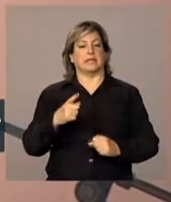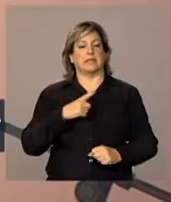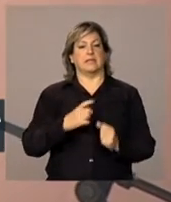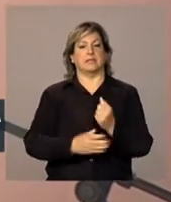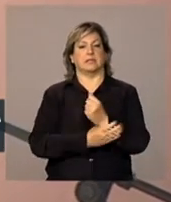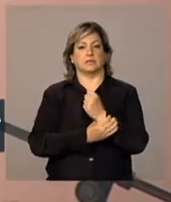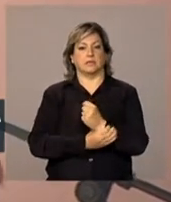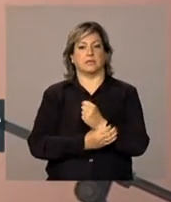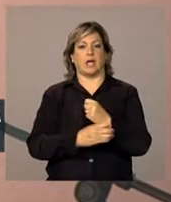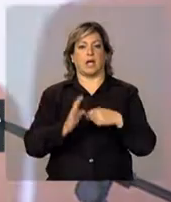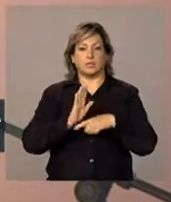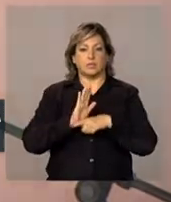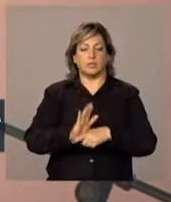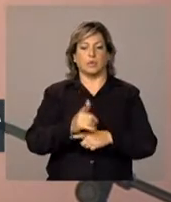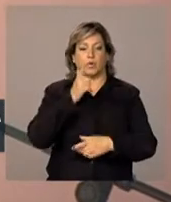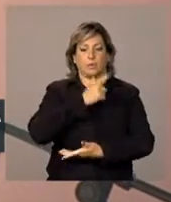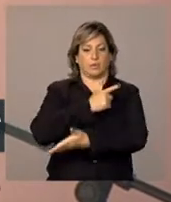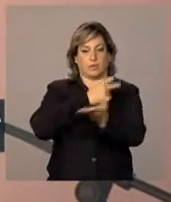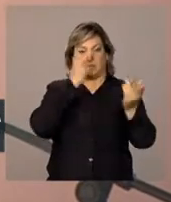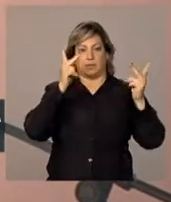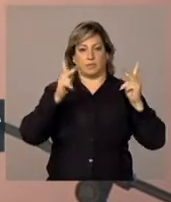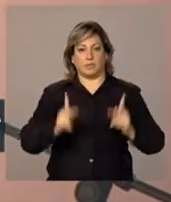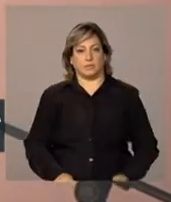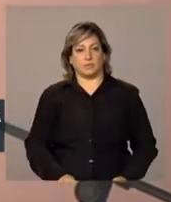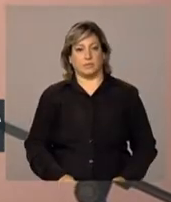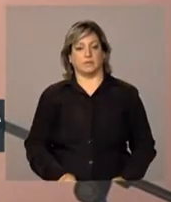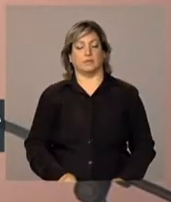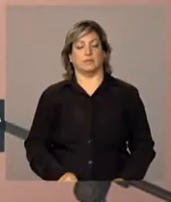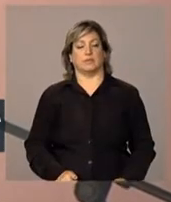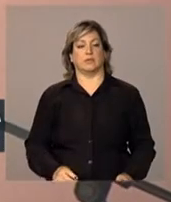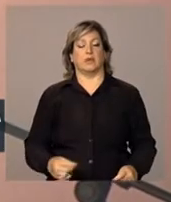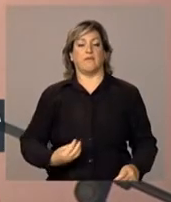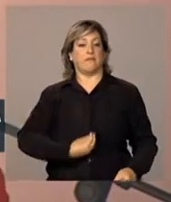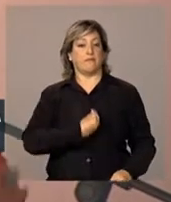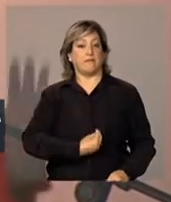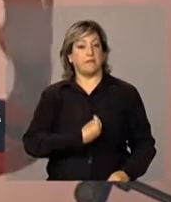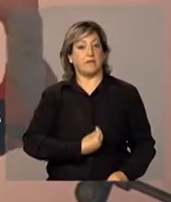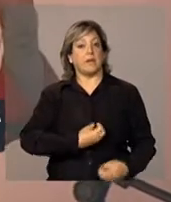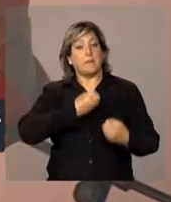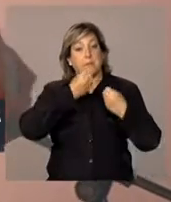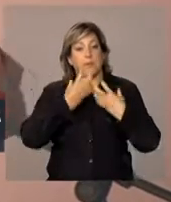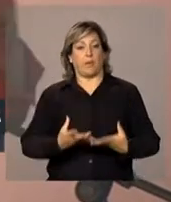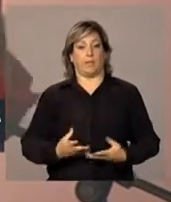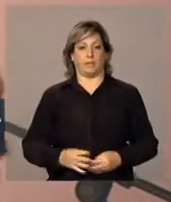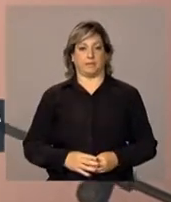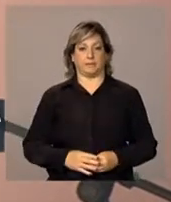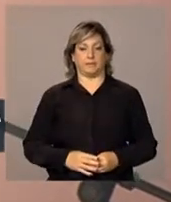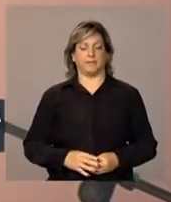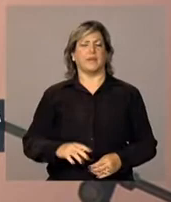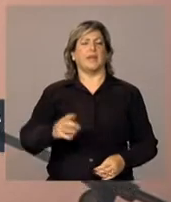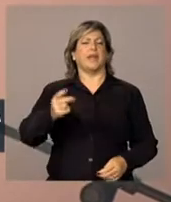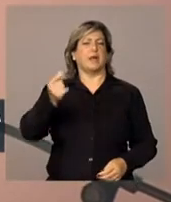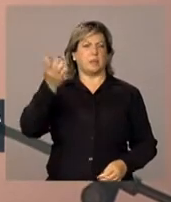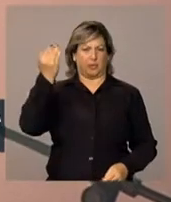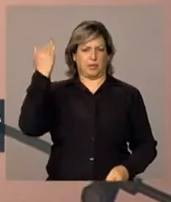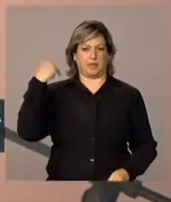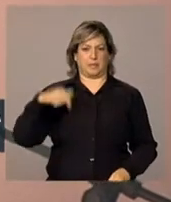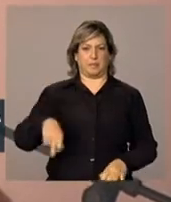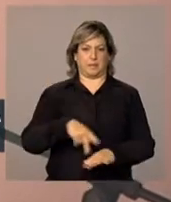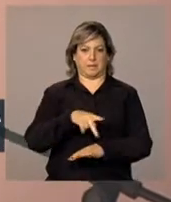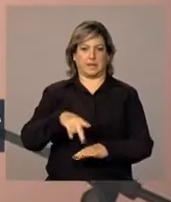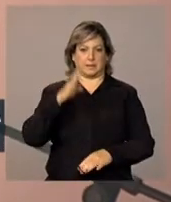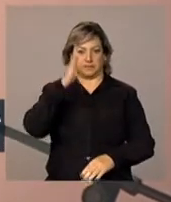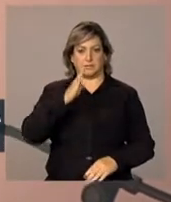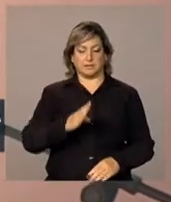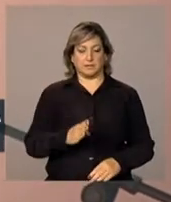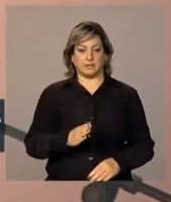população condições adequadas de vida. O Teve uma época no nosso país que